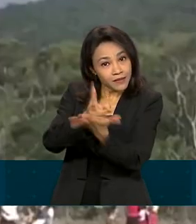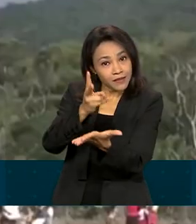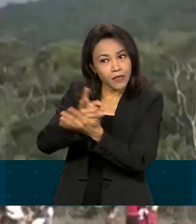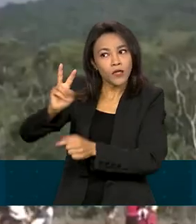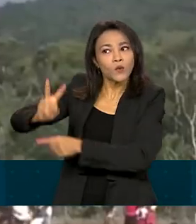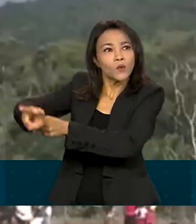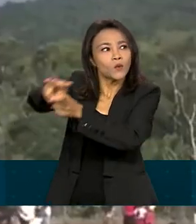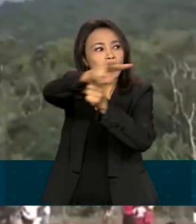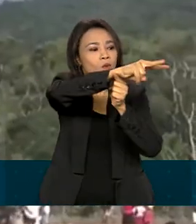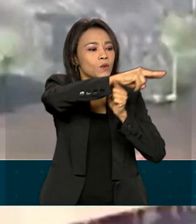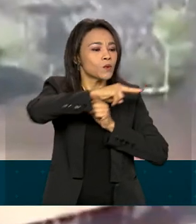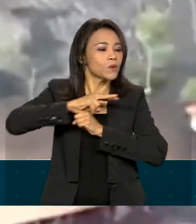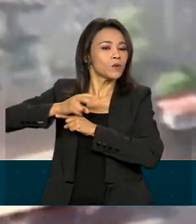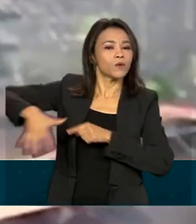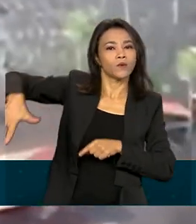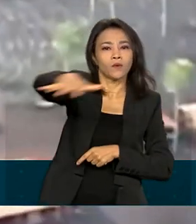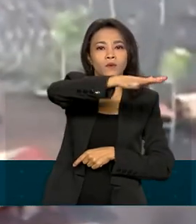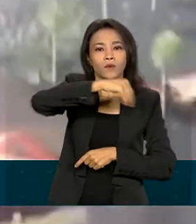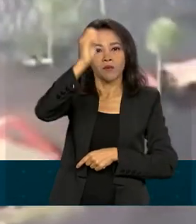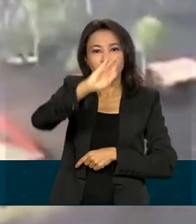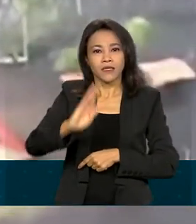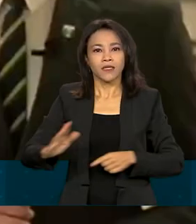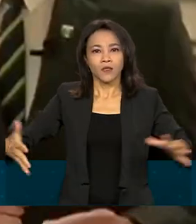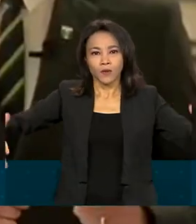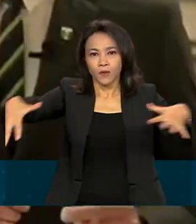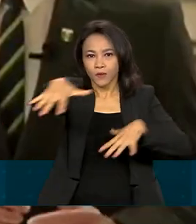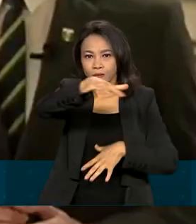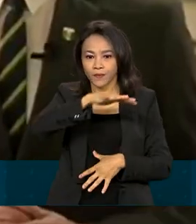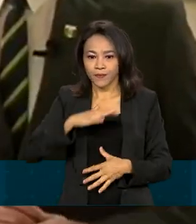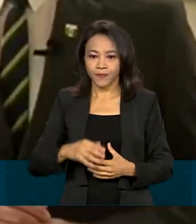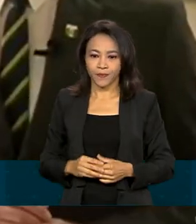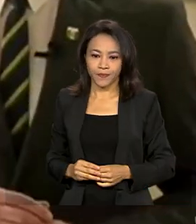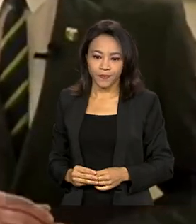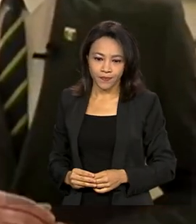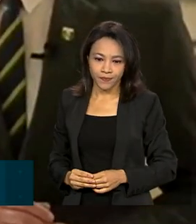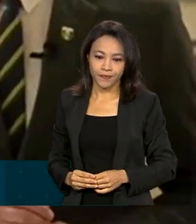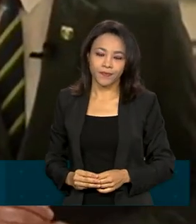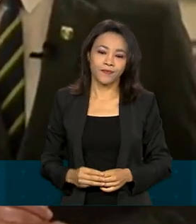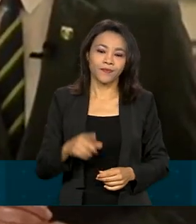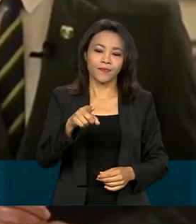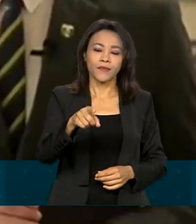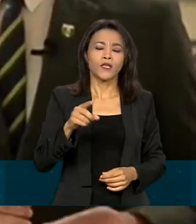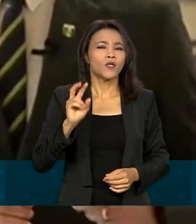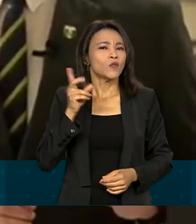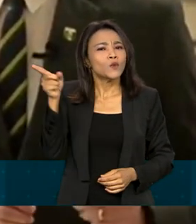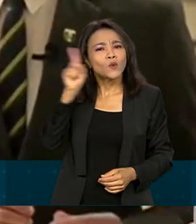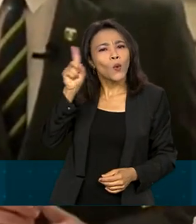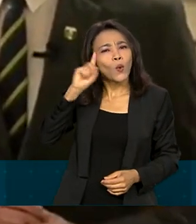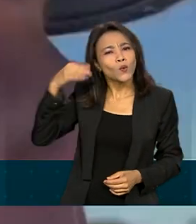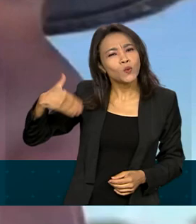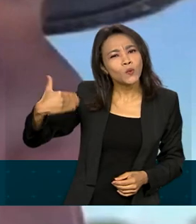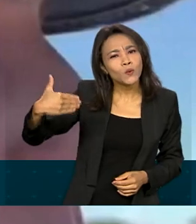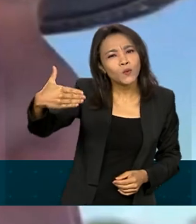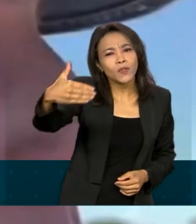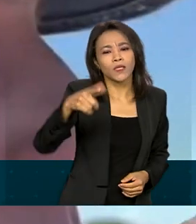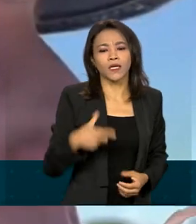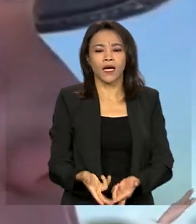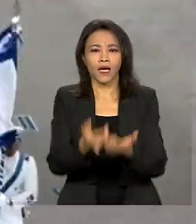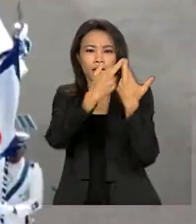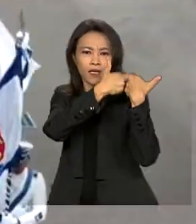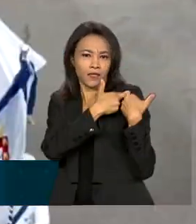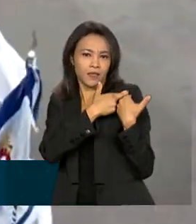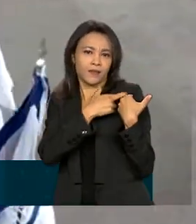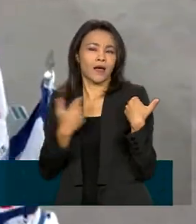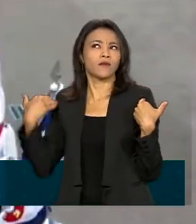aéreo brasileiro e a integração do território nacional. Honram todos os dias o legado deixado